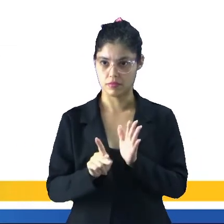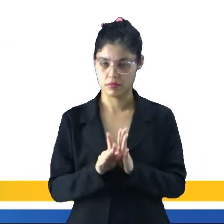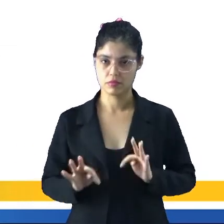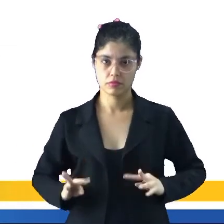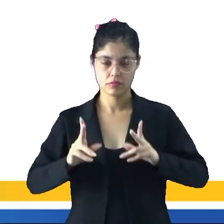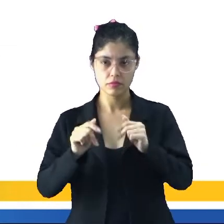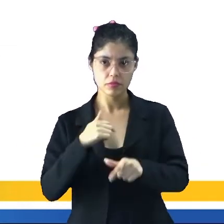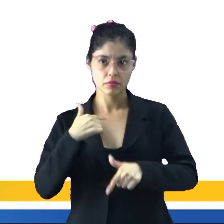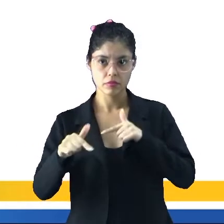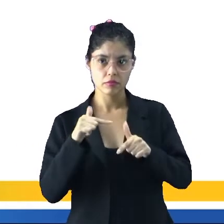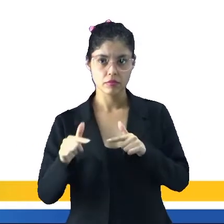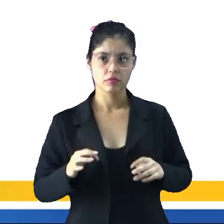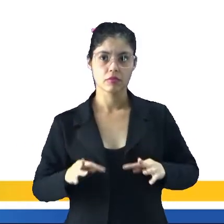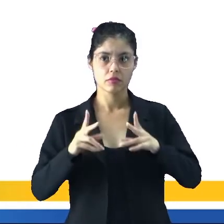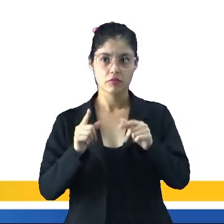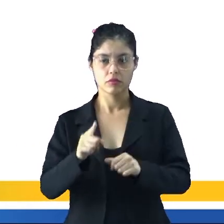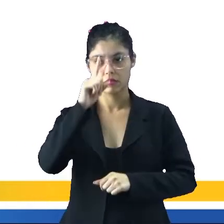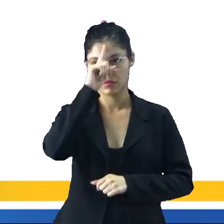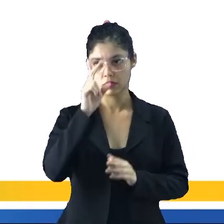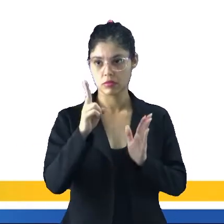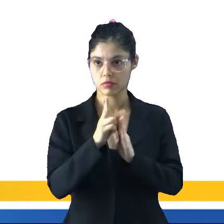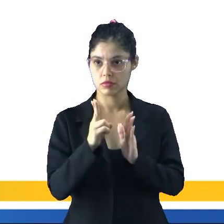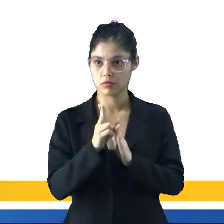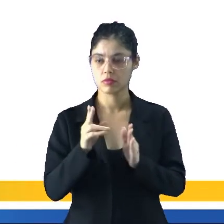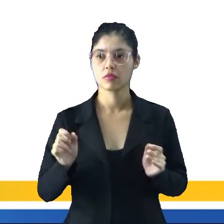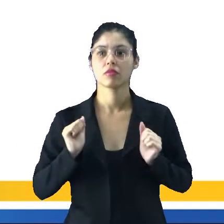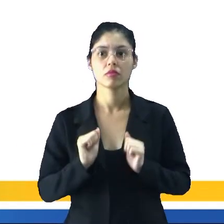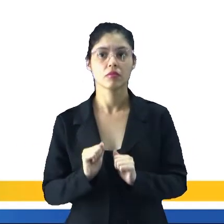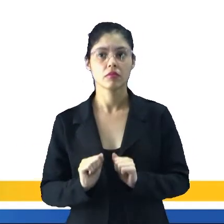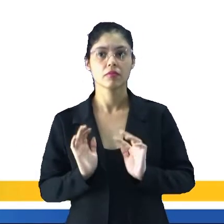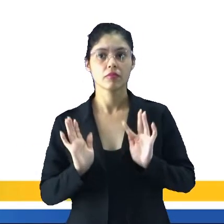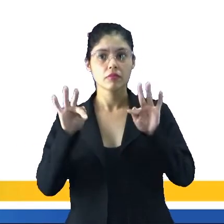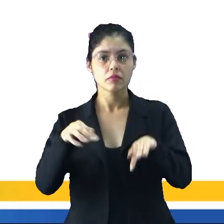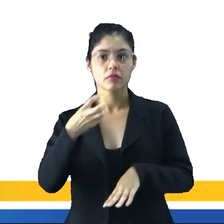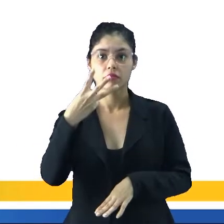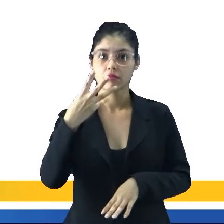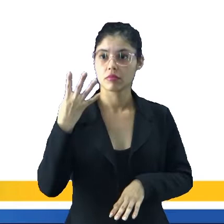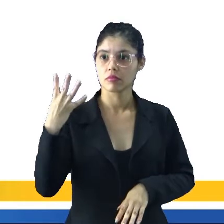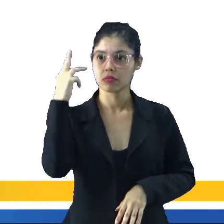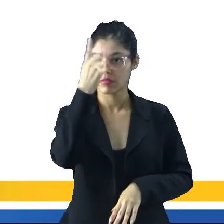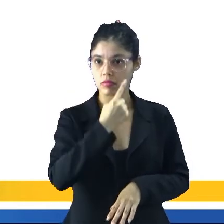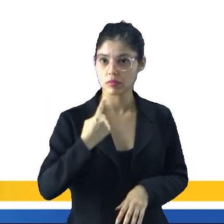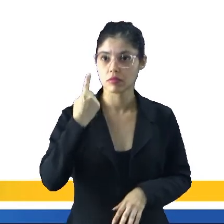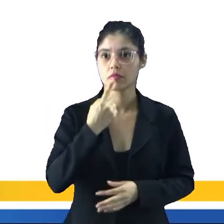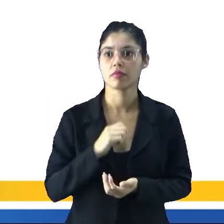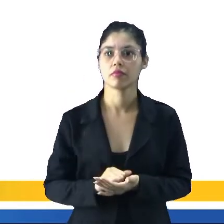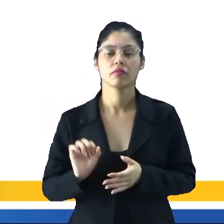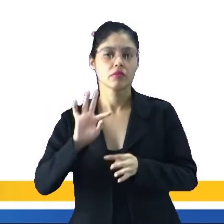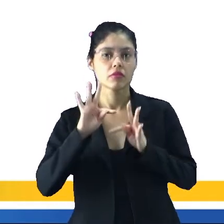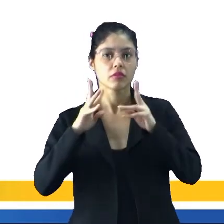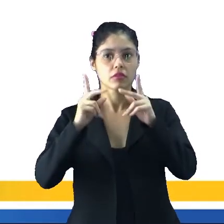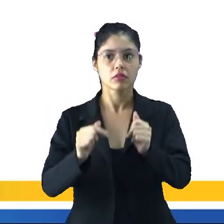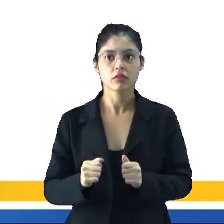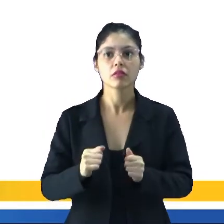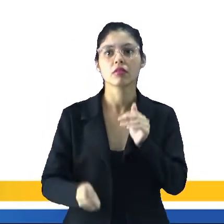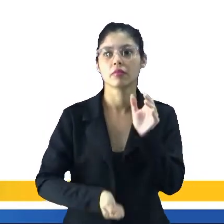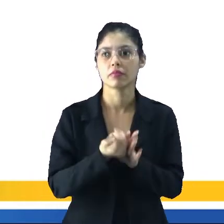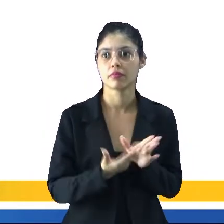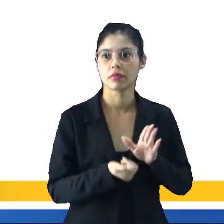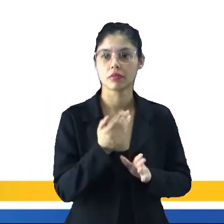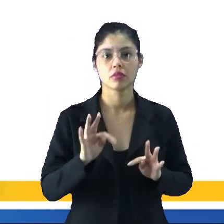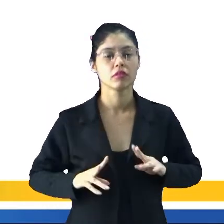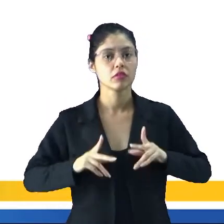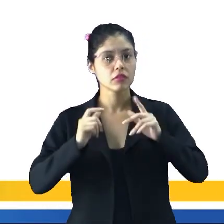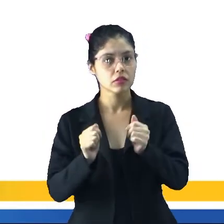a todos. O trabalho de toda a tribo poderia ser concluído em três ou quatro horas. Toda a produção era para sustentar